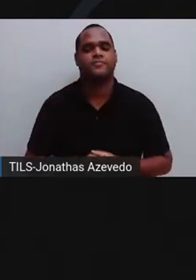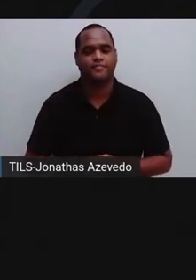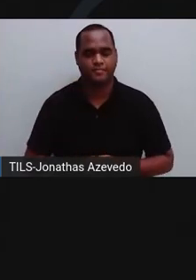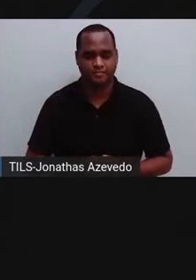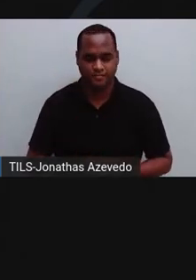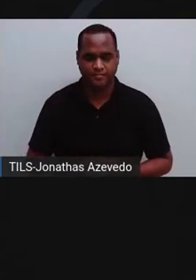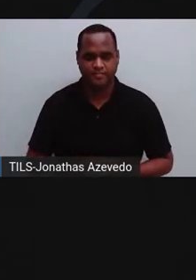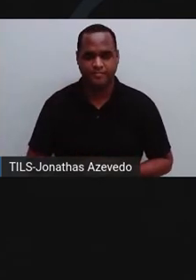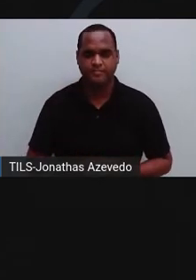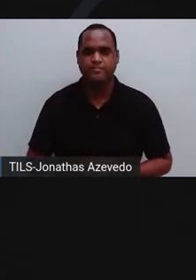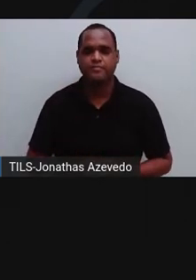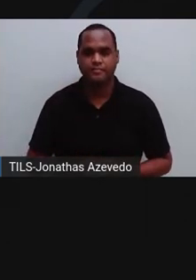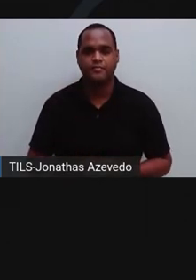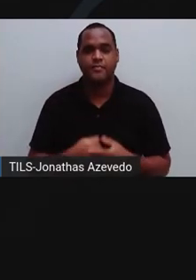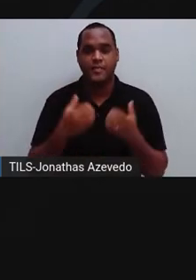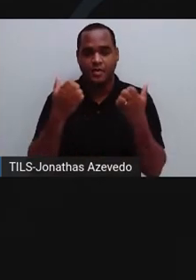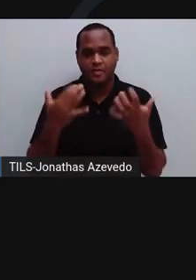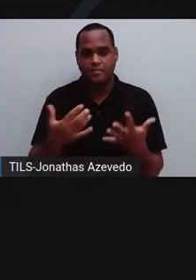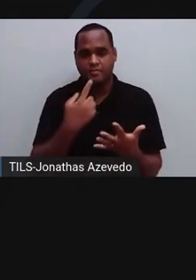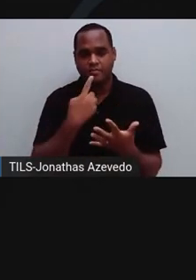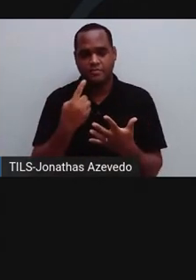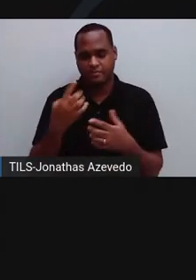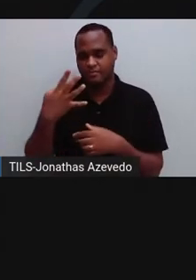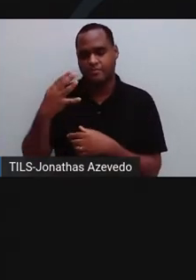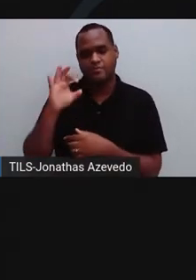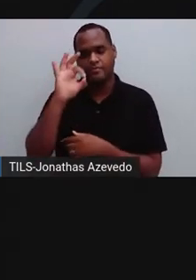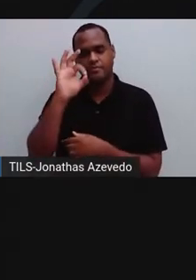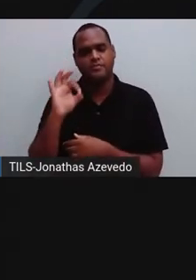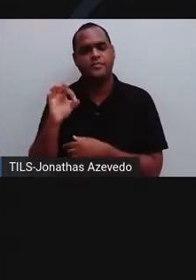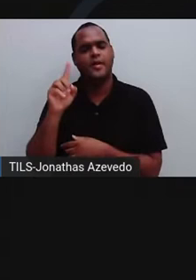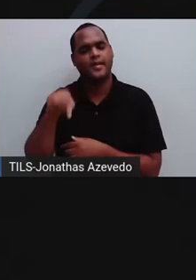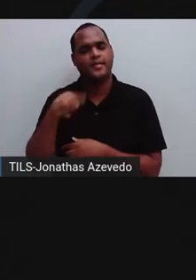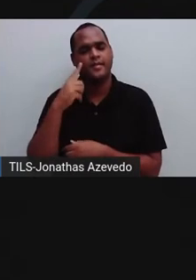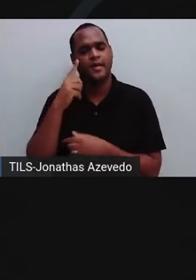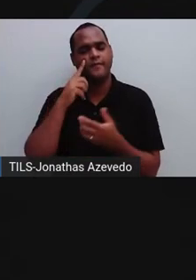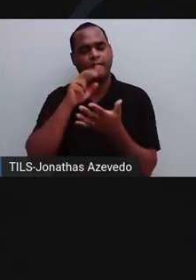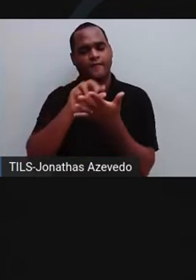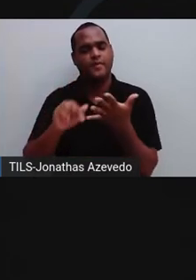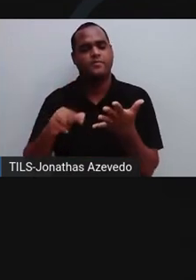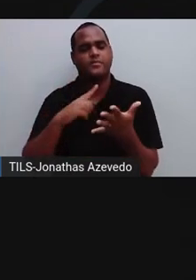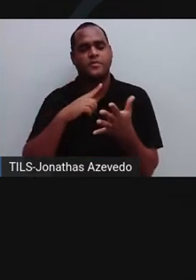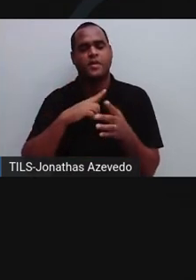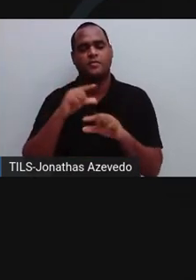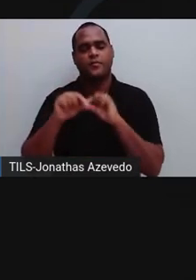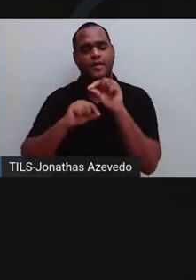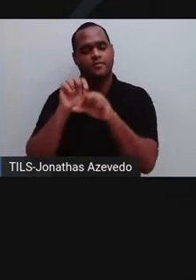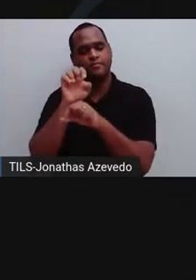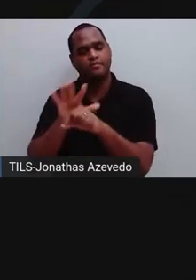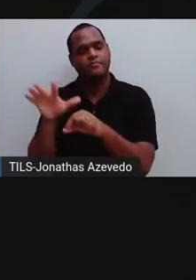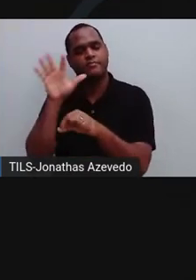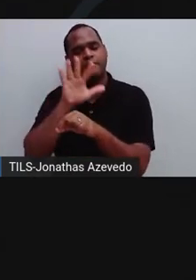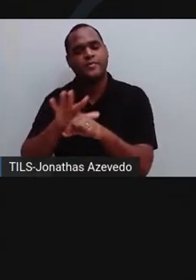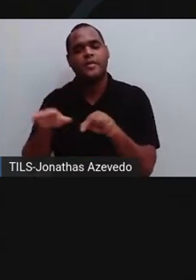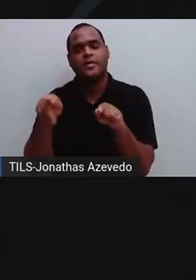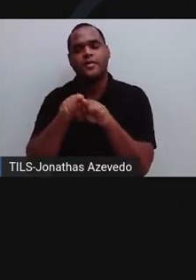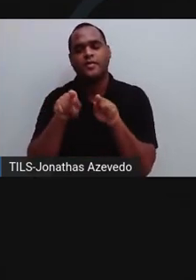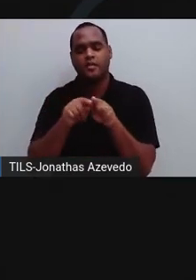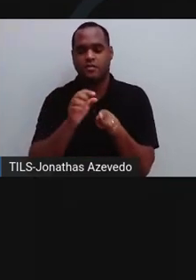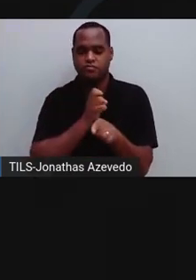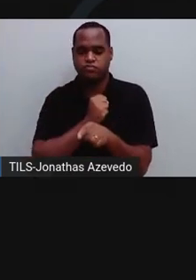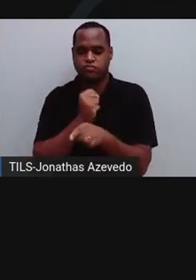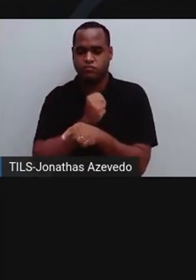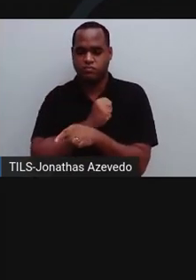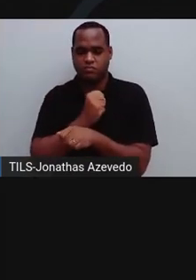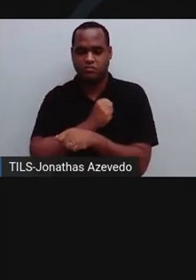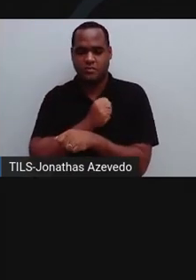Algo em torno de 4% das ocorrências de doença arterial coronariana, principalmente o ataque cardíaco, se devem